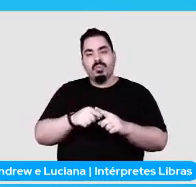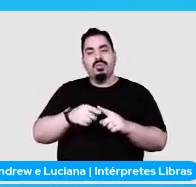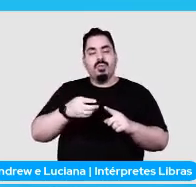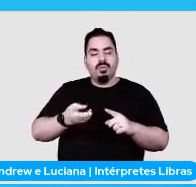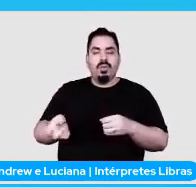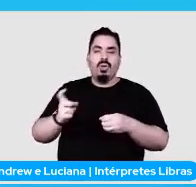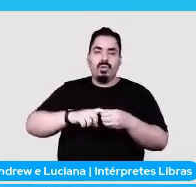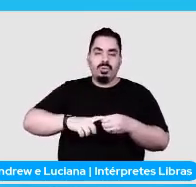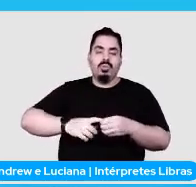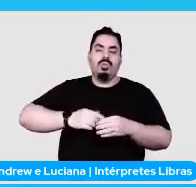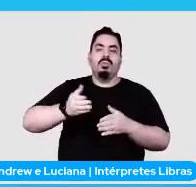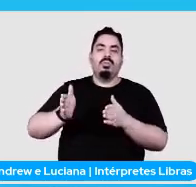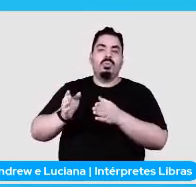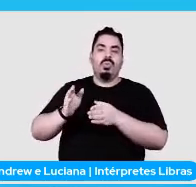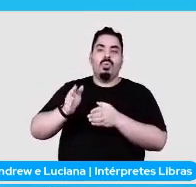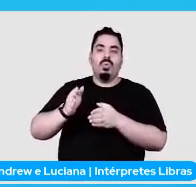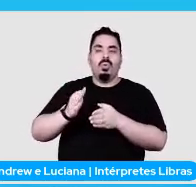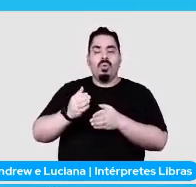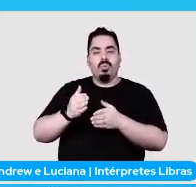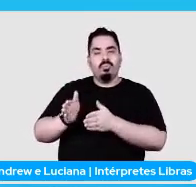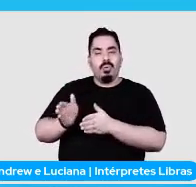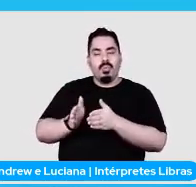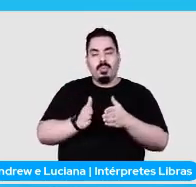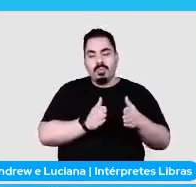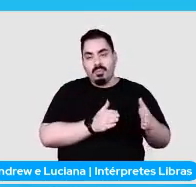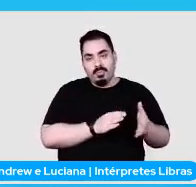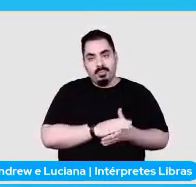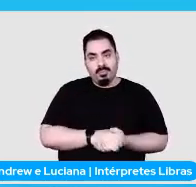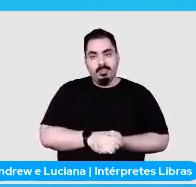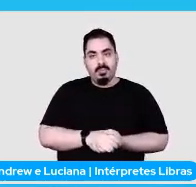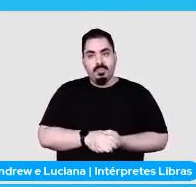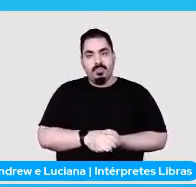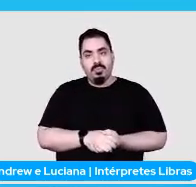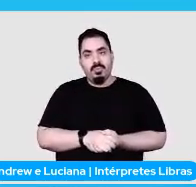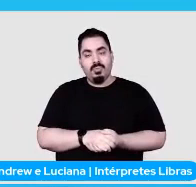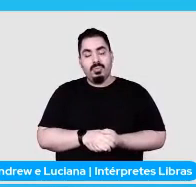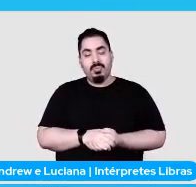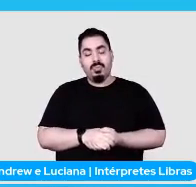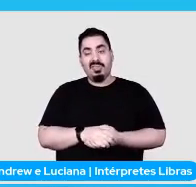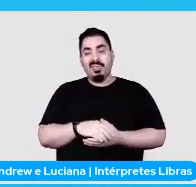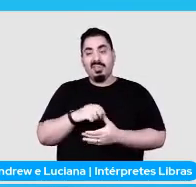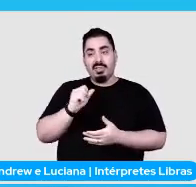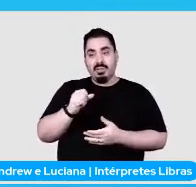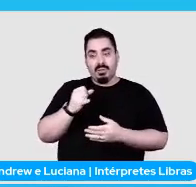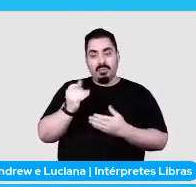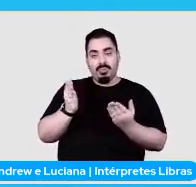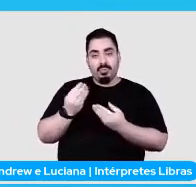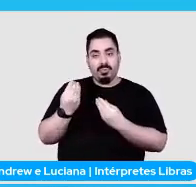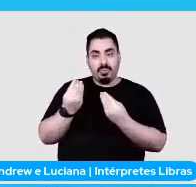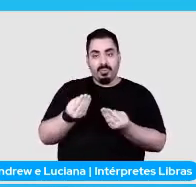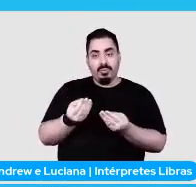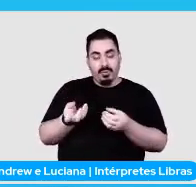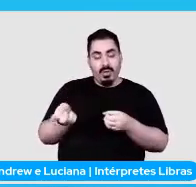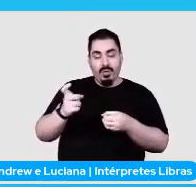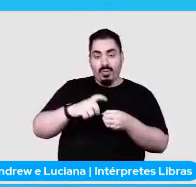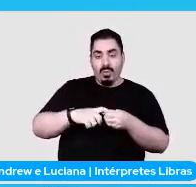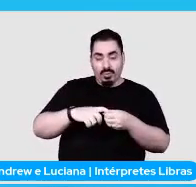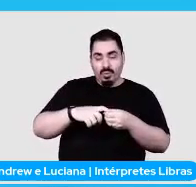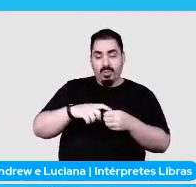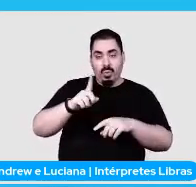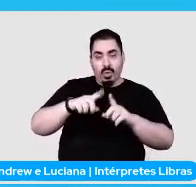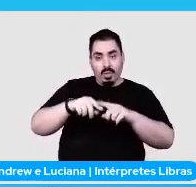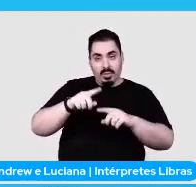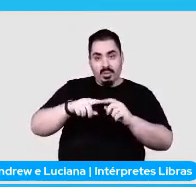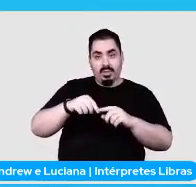processo. Se eu retorno itens, aí já está com... O ciclo de vida daquela